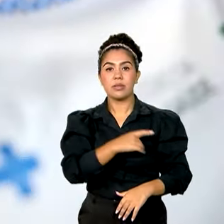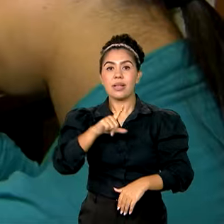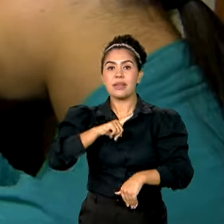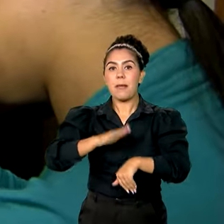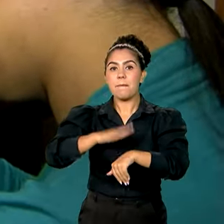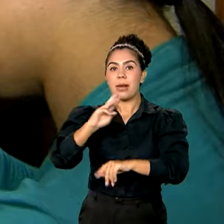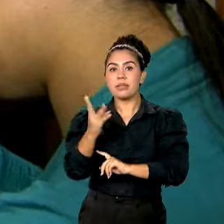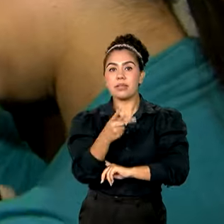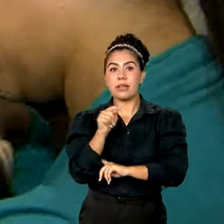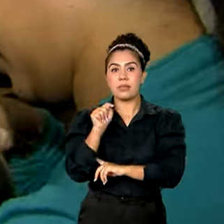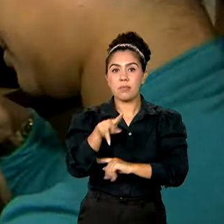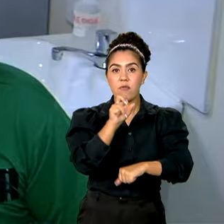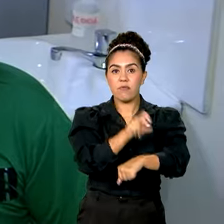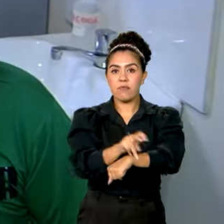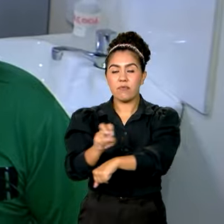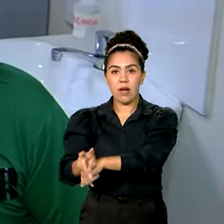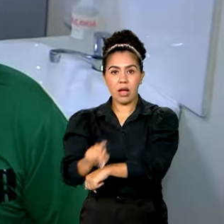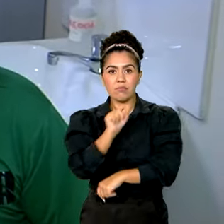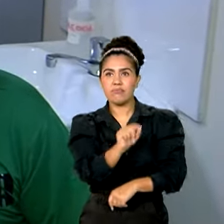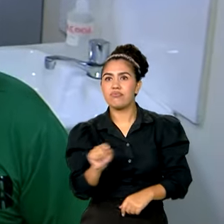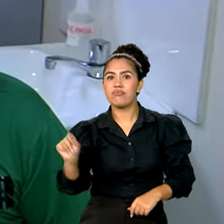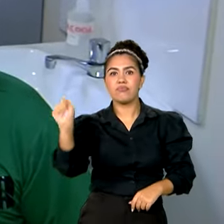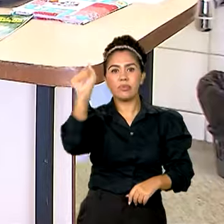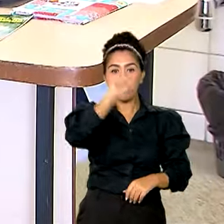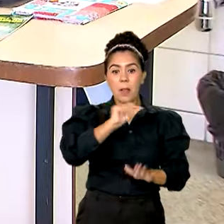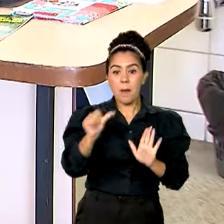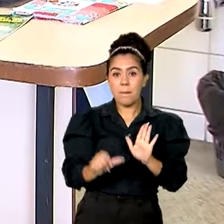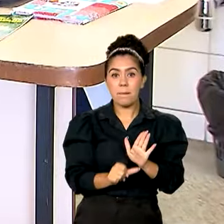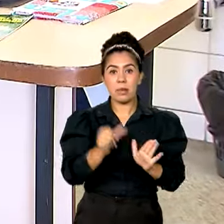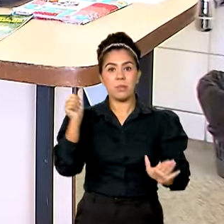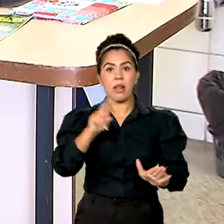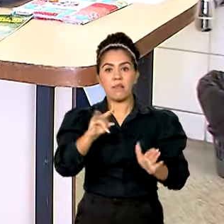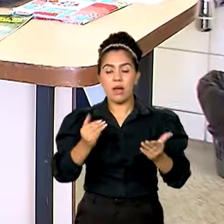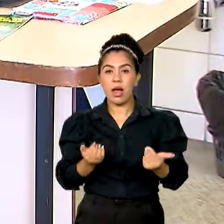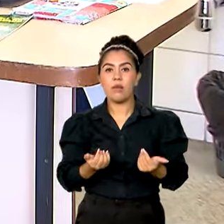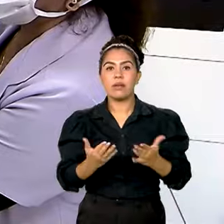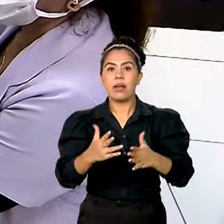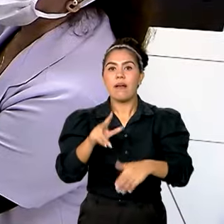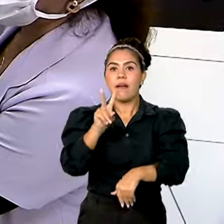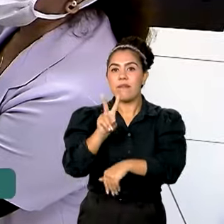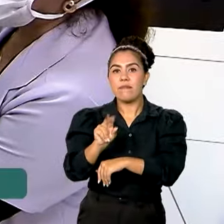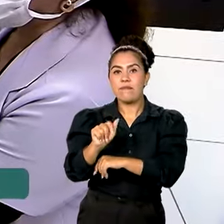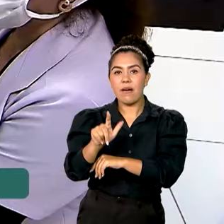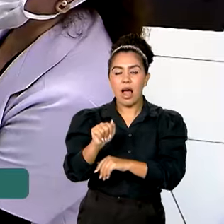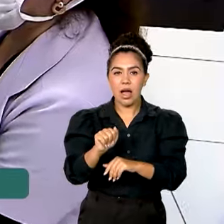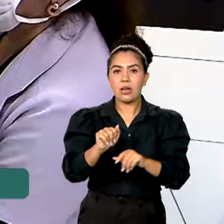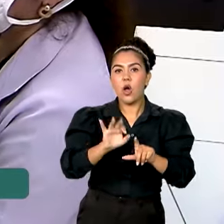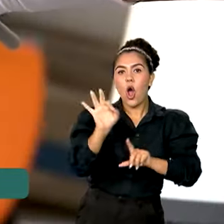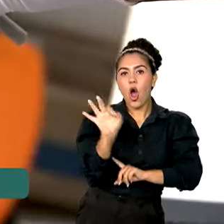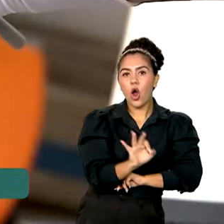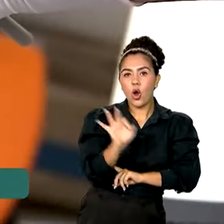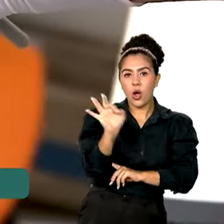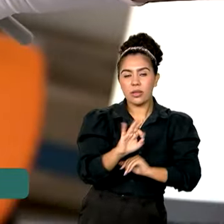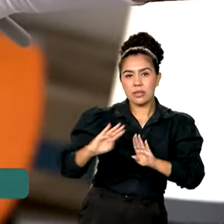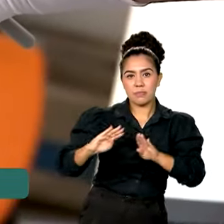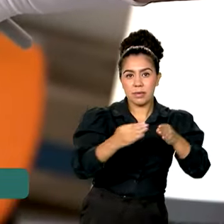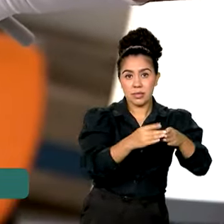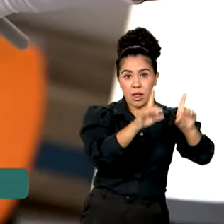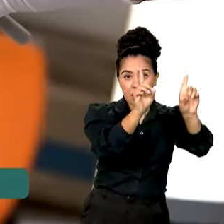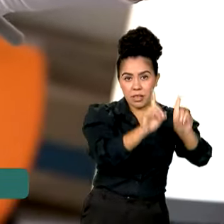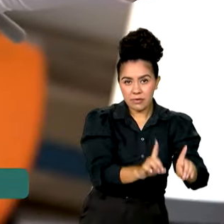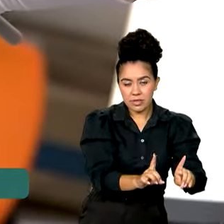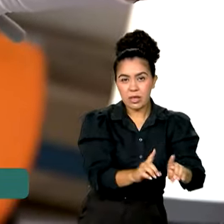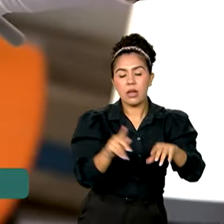cerca de 1.500 cidades. Pela primeira vez, serão oferecidas vagas no regime de cotas para pessoas com deficiência